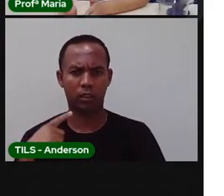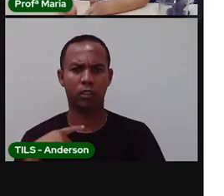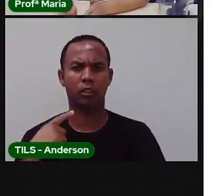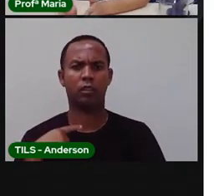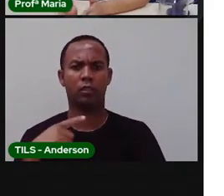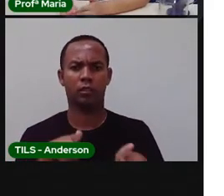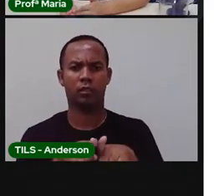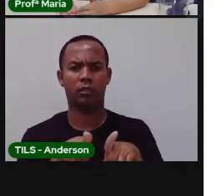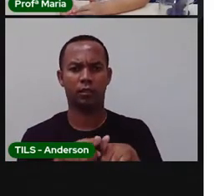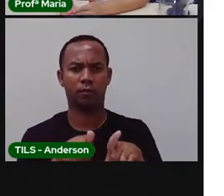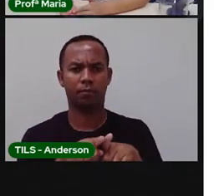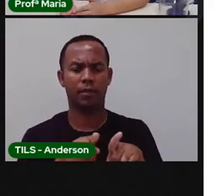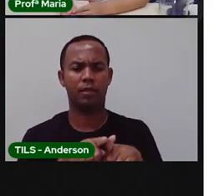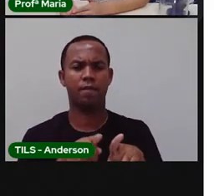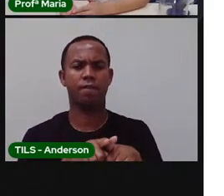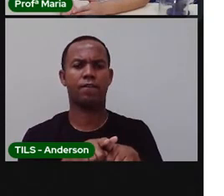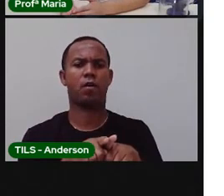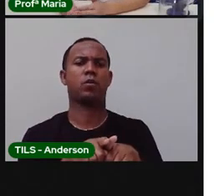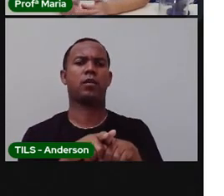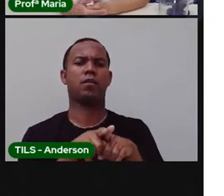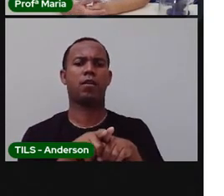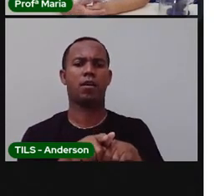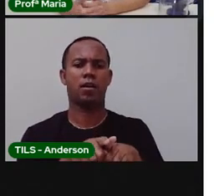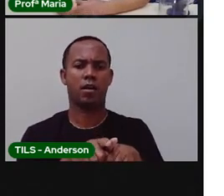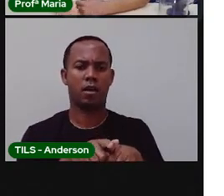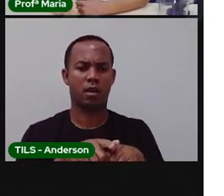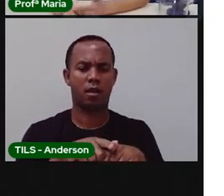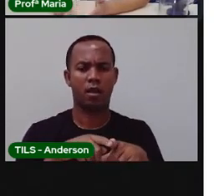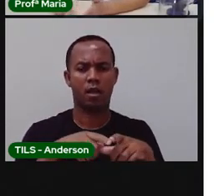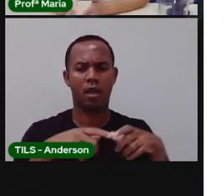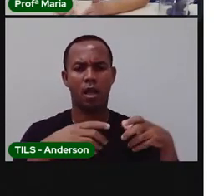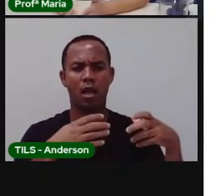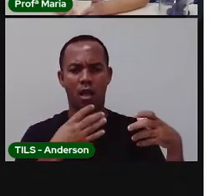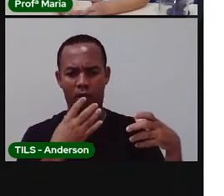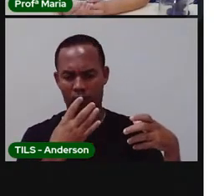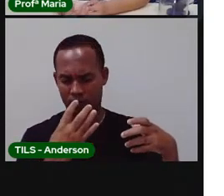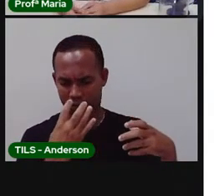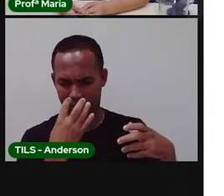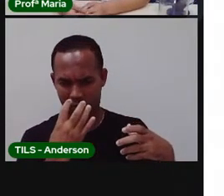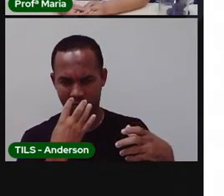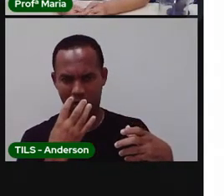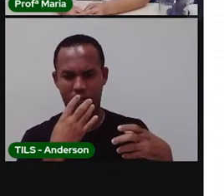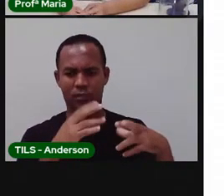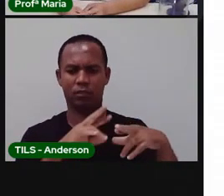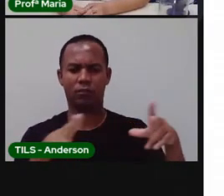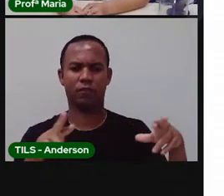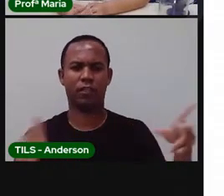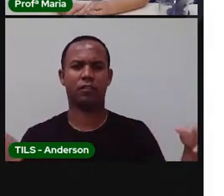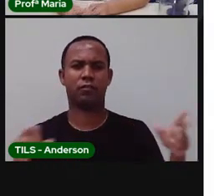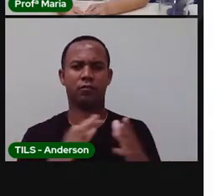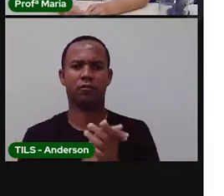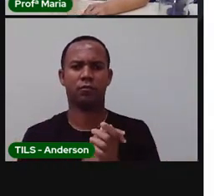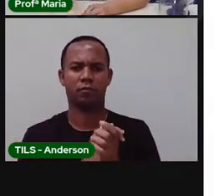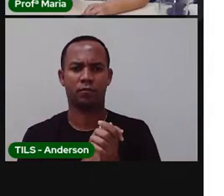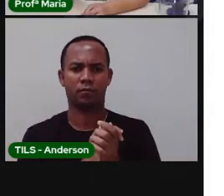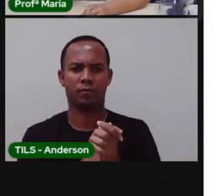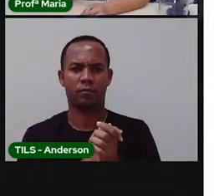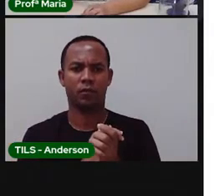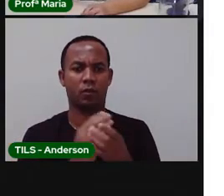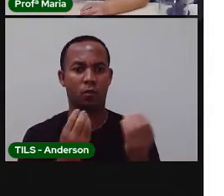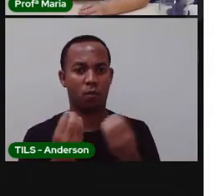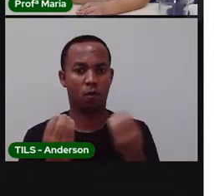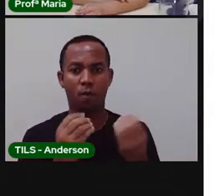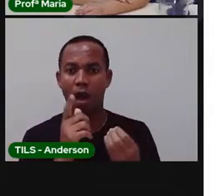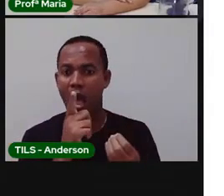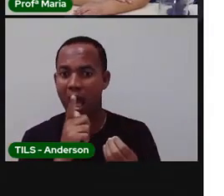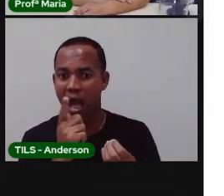animais. Por que, Pró? Por que a morte da flora e da fauna? Gente, a água, ela é essencial. Vamos